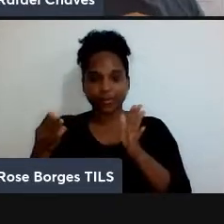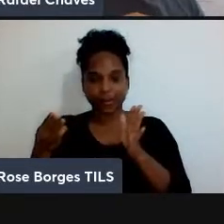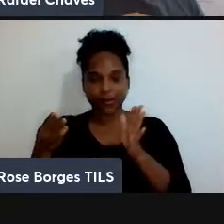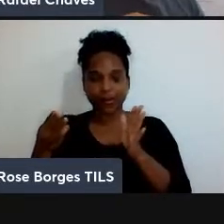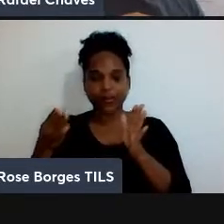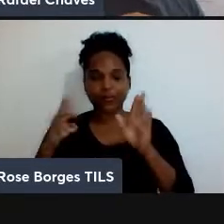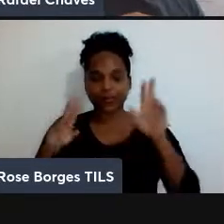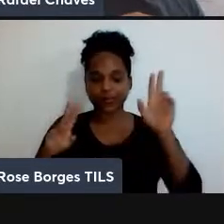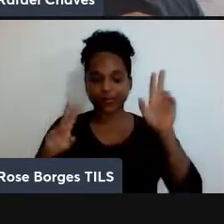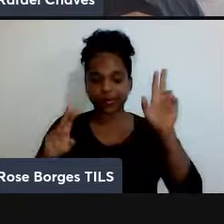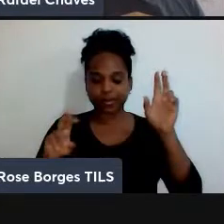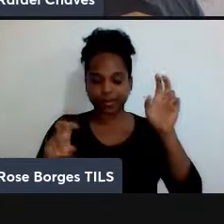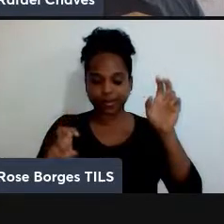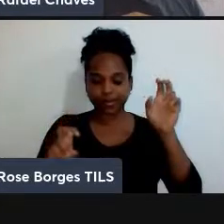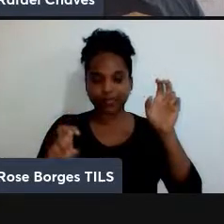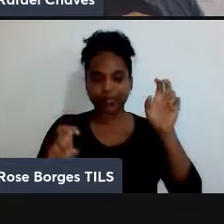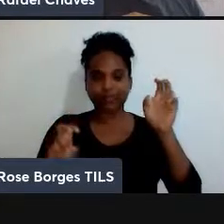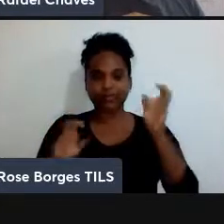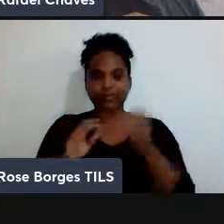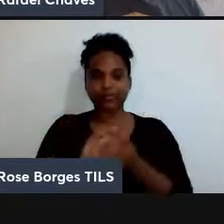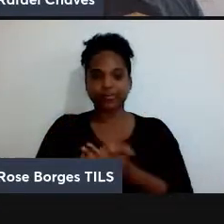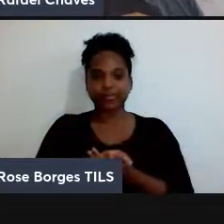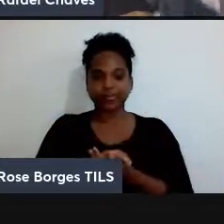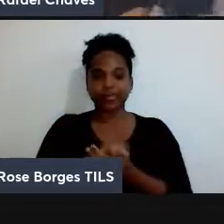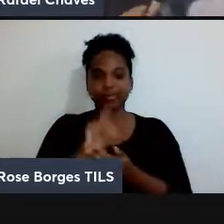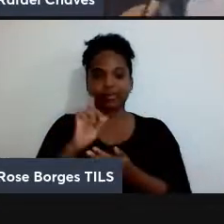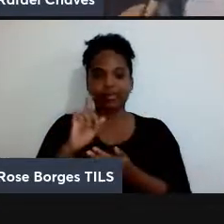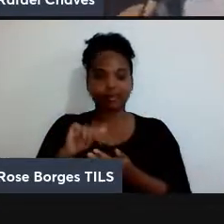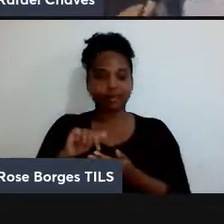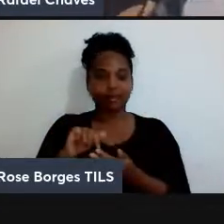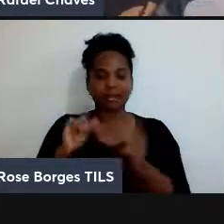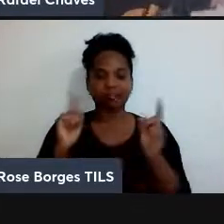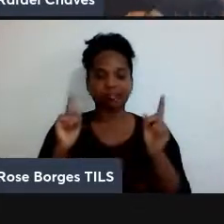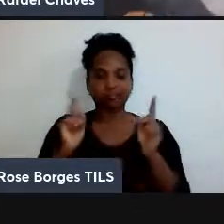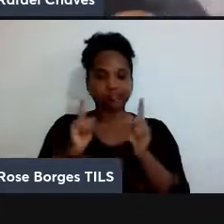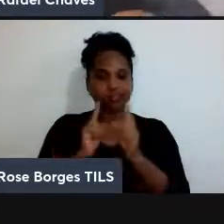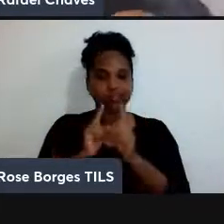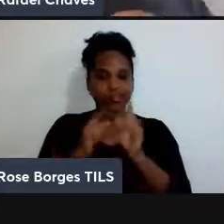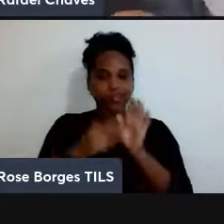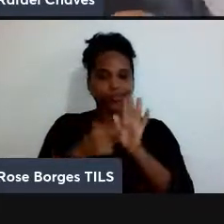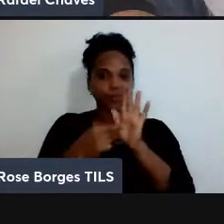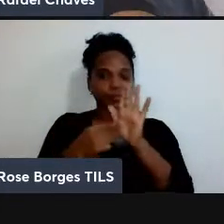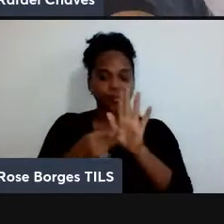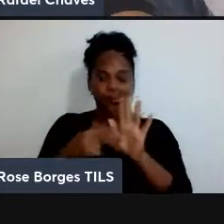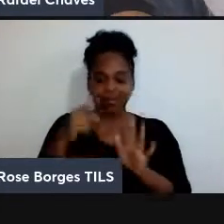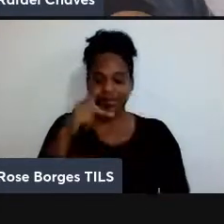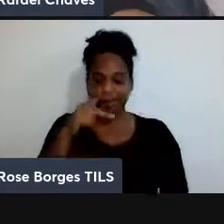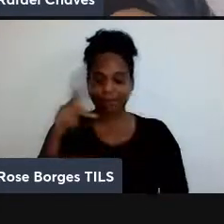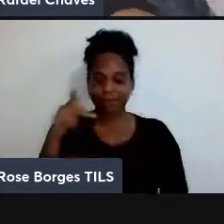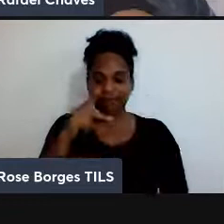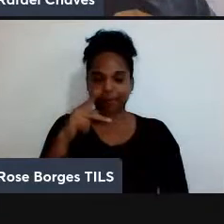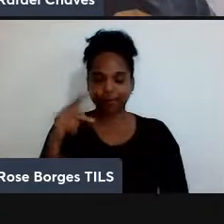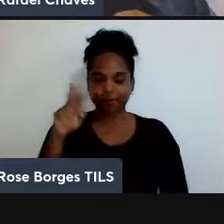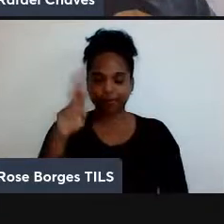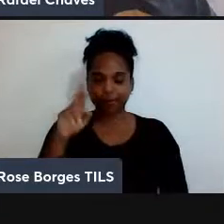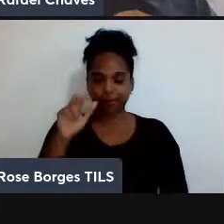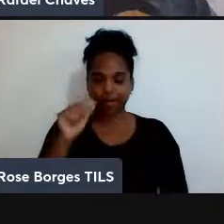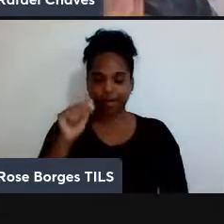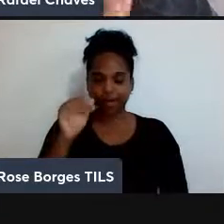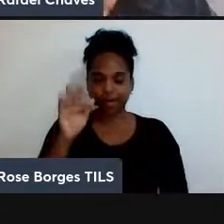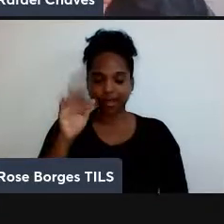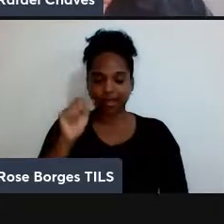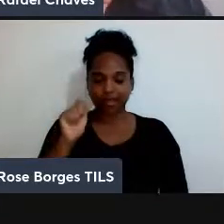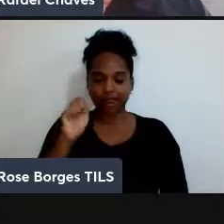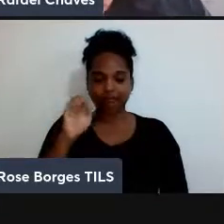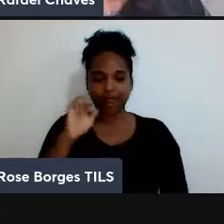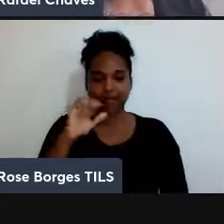Com essa breve palavra, eu apresento o professor Rafael Chaves para fazer